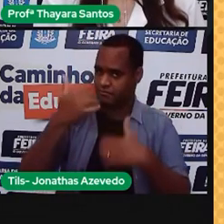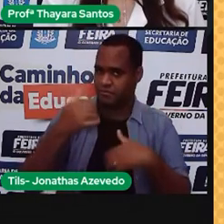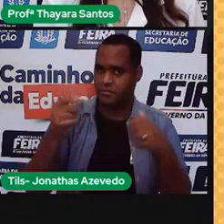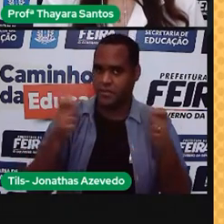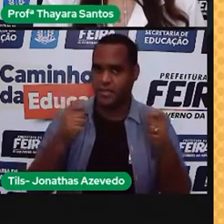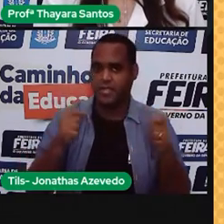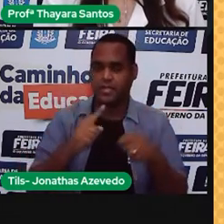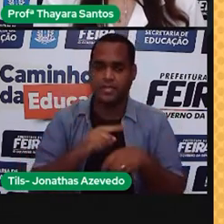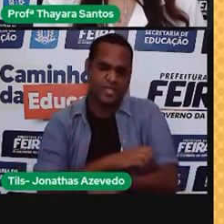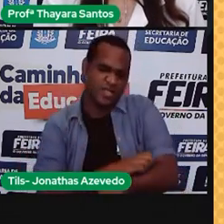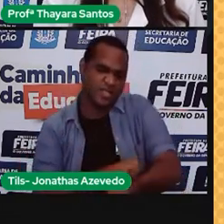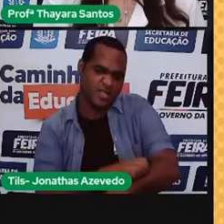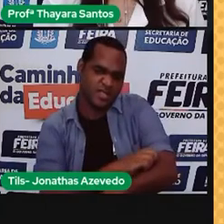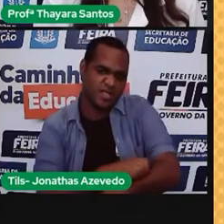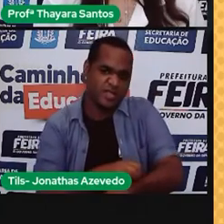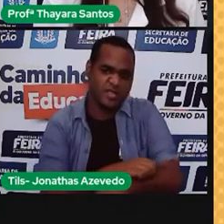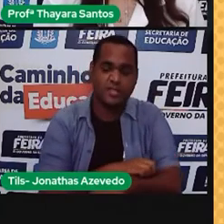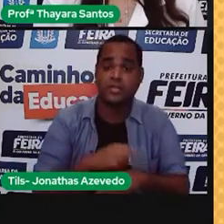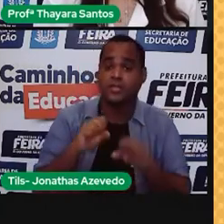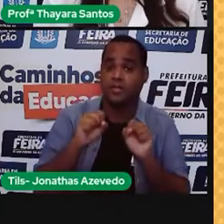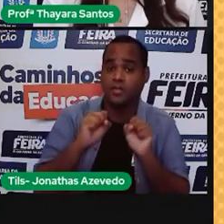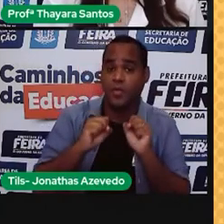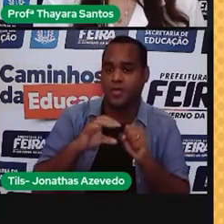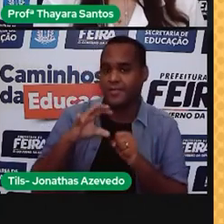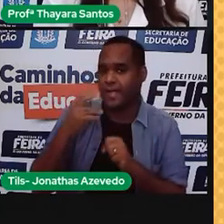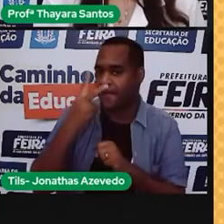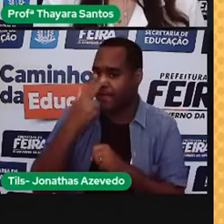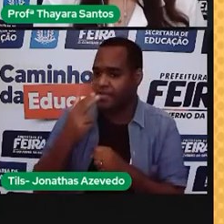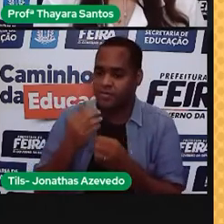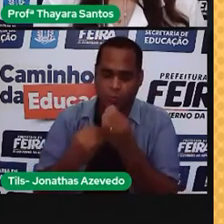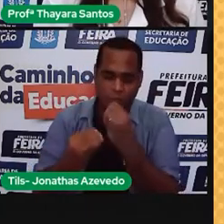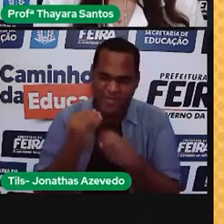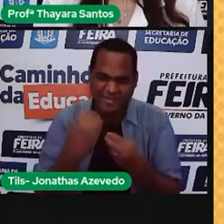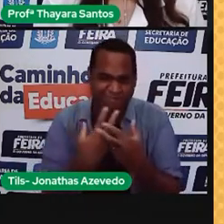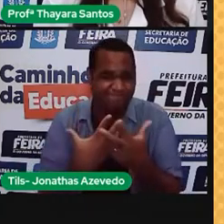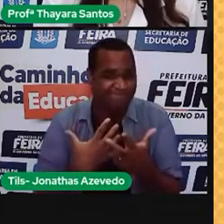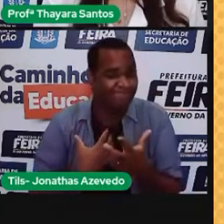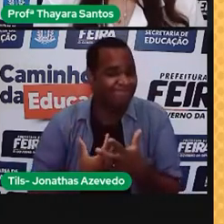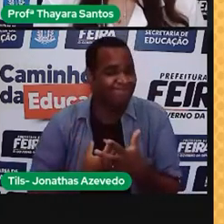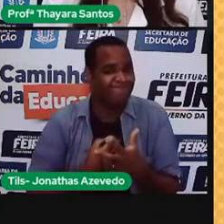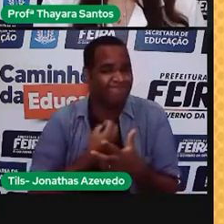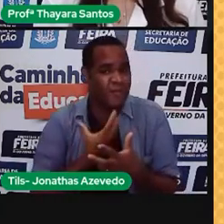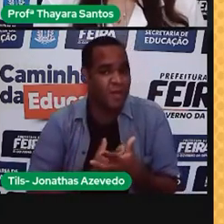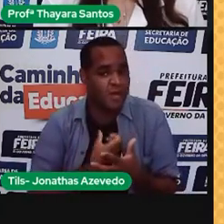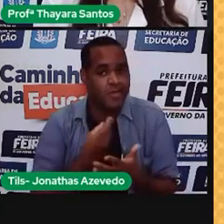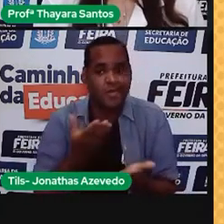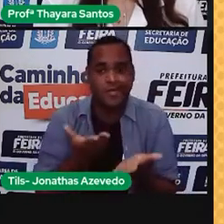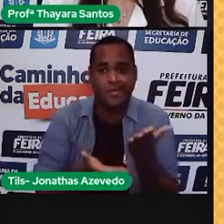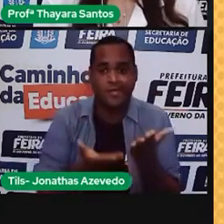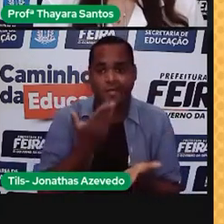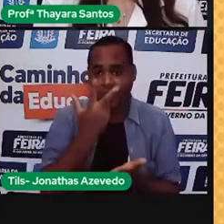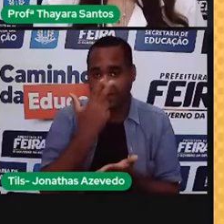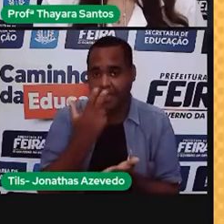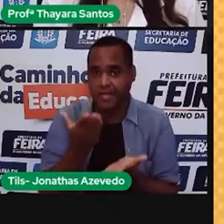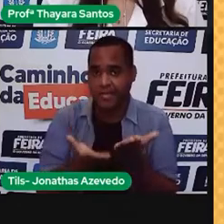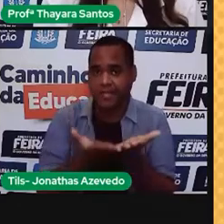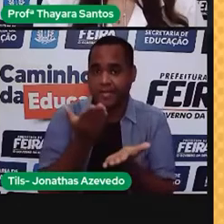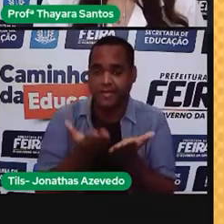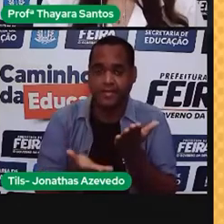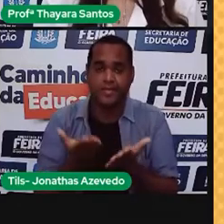Alergias imprevisíveis, intoxicações entre organismos vivos, desequilíbrio de ecossistemas,